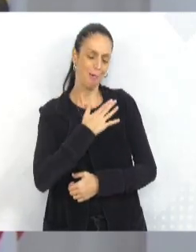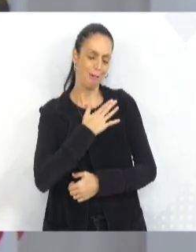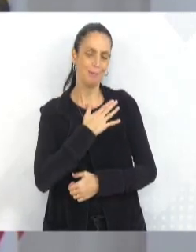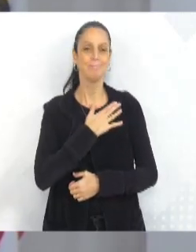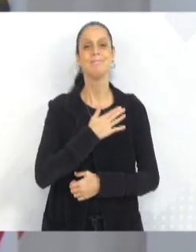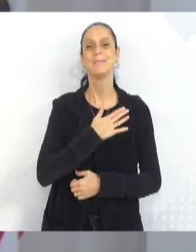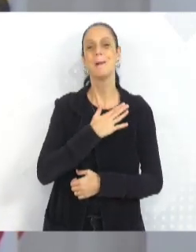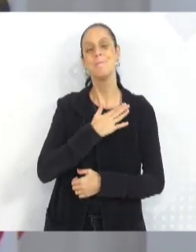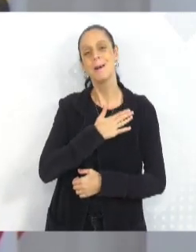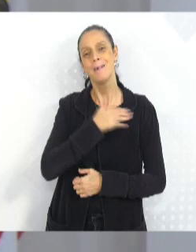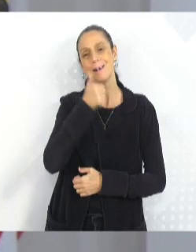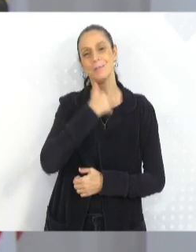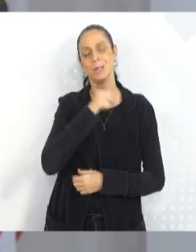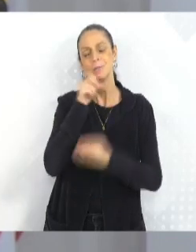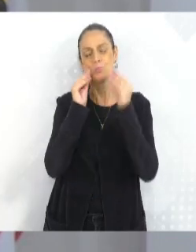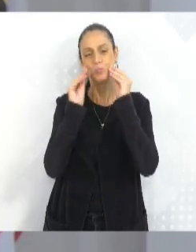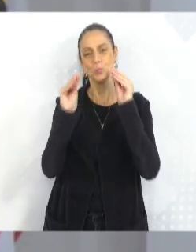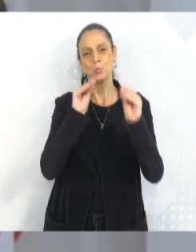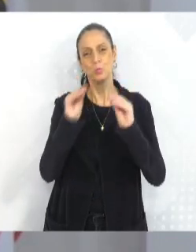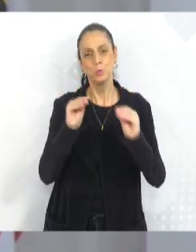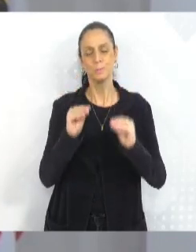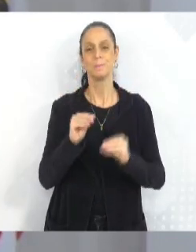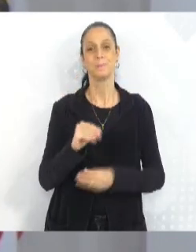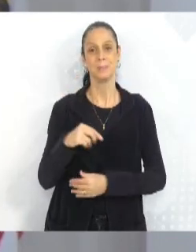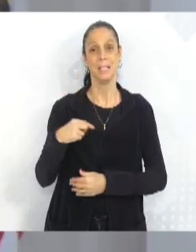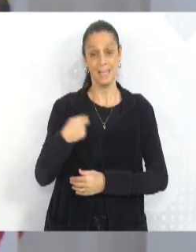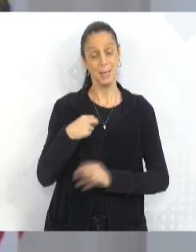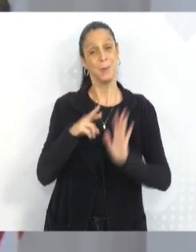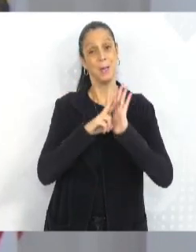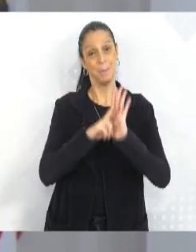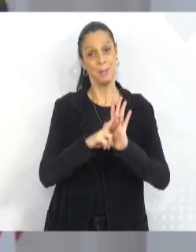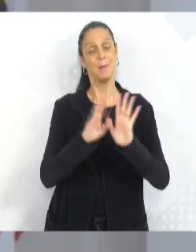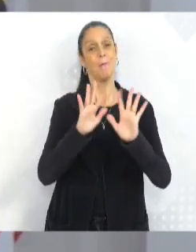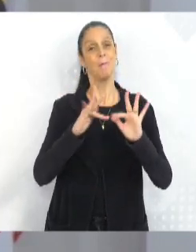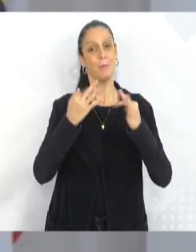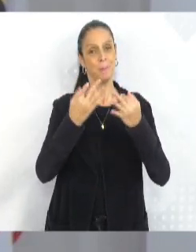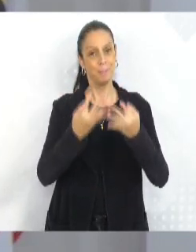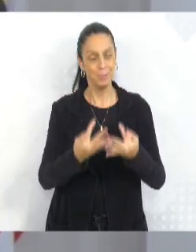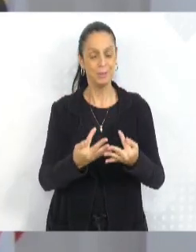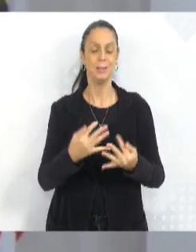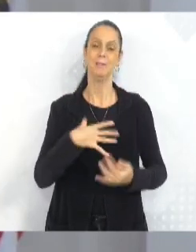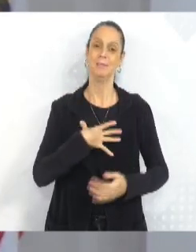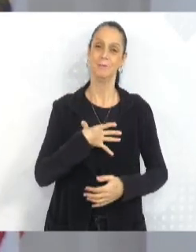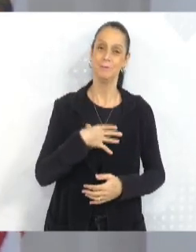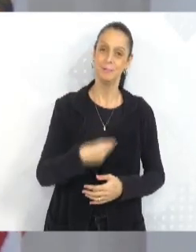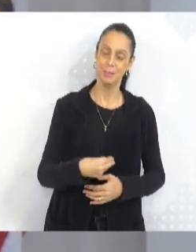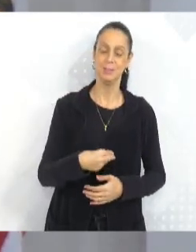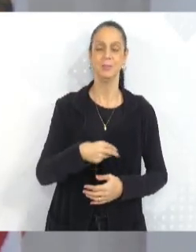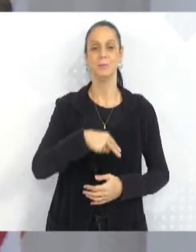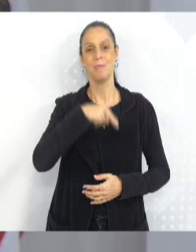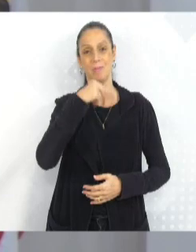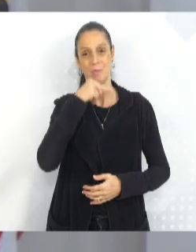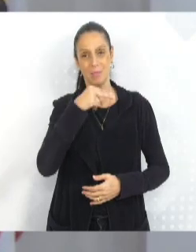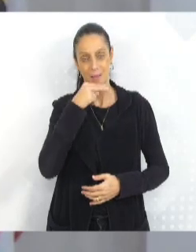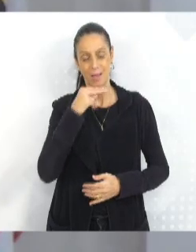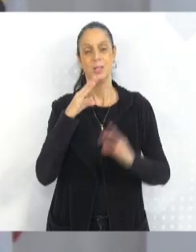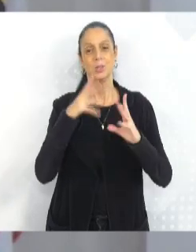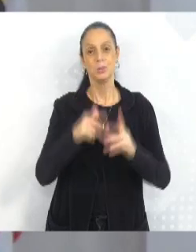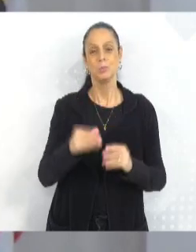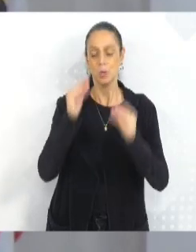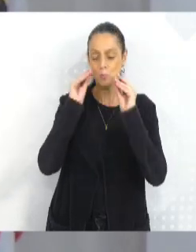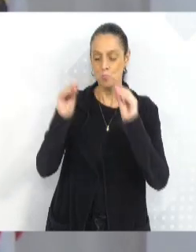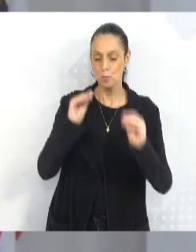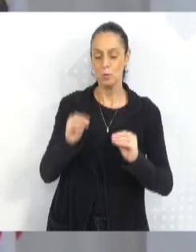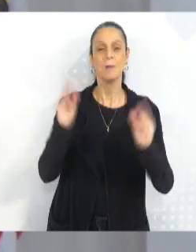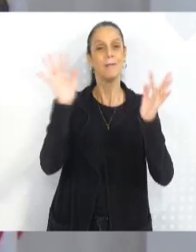um beijo meu, todos os teus filhos, dos teus netos, de todos que te rodeiam, todos que te conhecem, querem o teu bem.